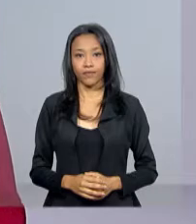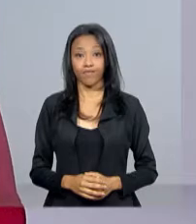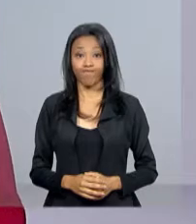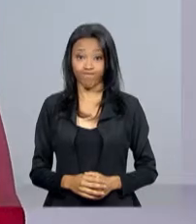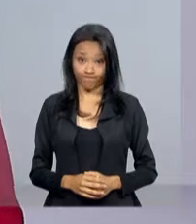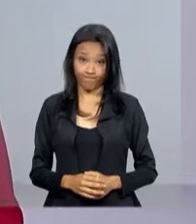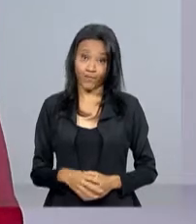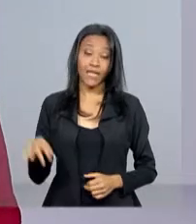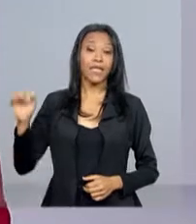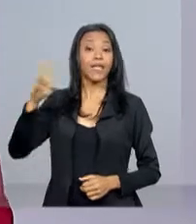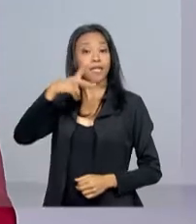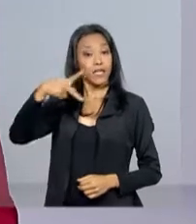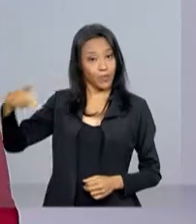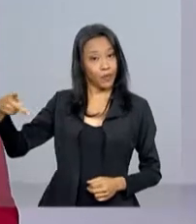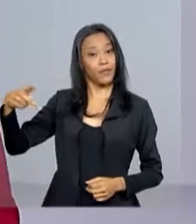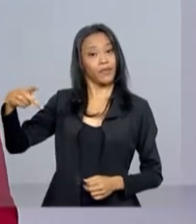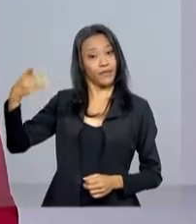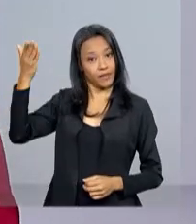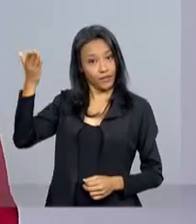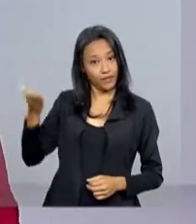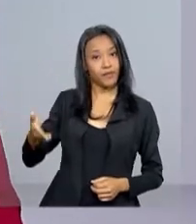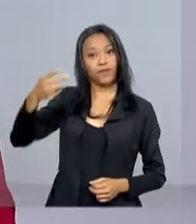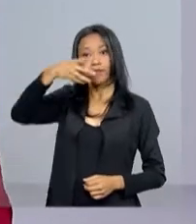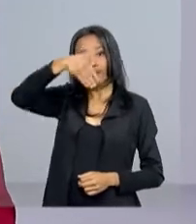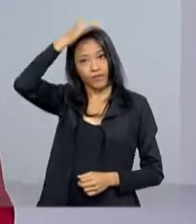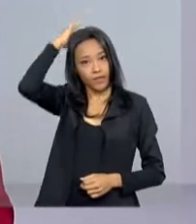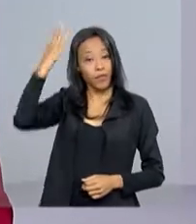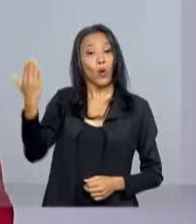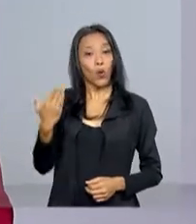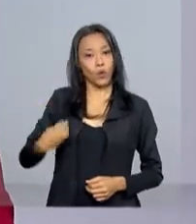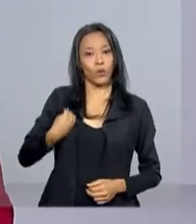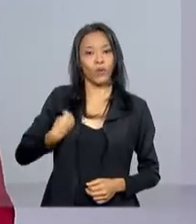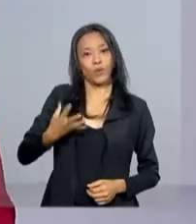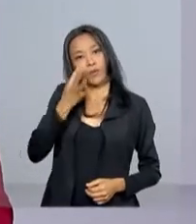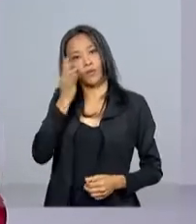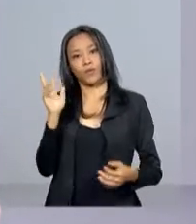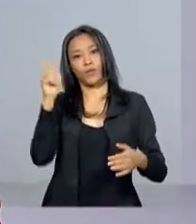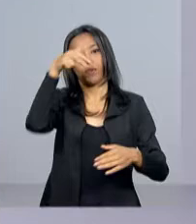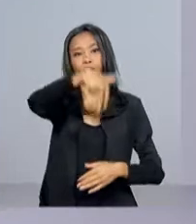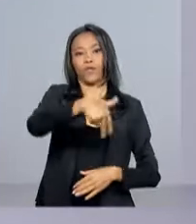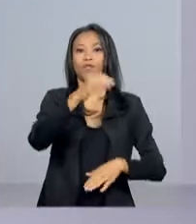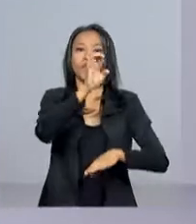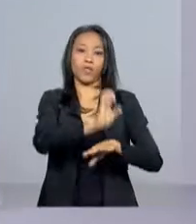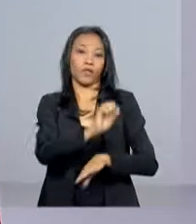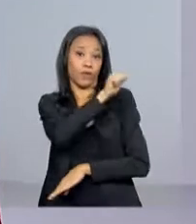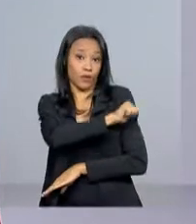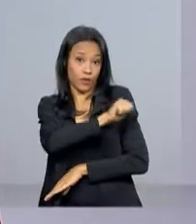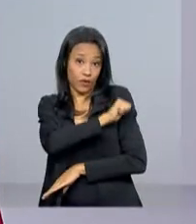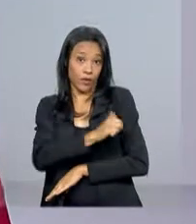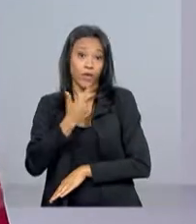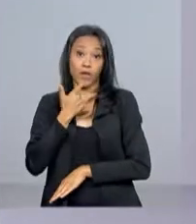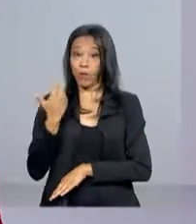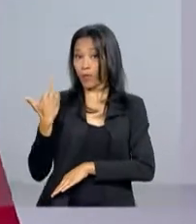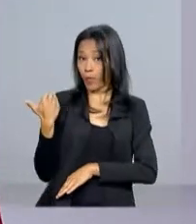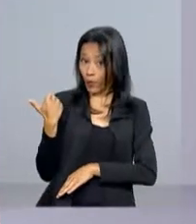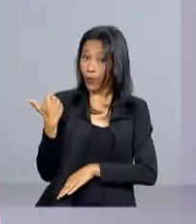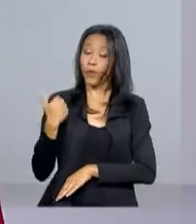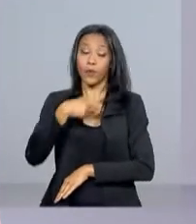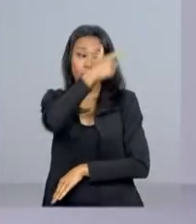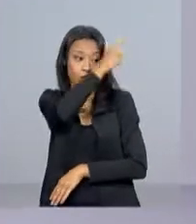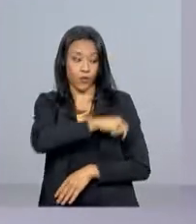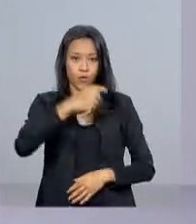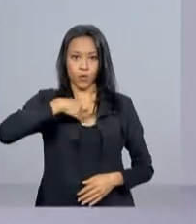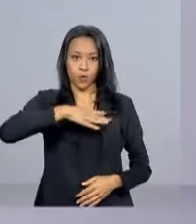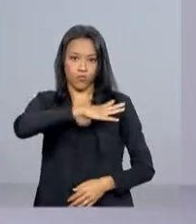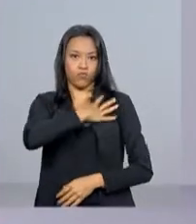E o presidente Michel Temer está hoje no Rio de Janeiro acompanhando as ações da Intervenção Federal no Estado. E agora há pouco, o general Barros,